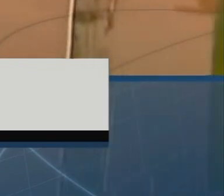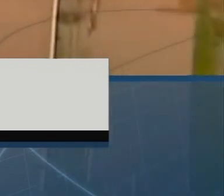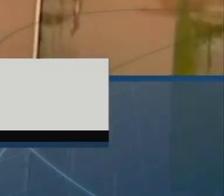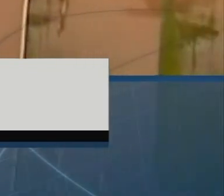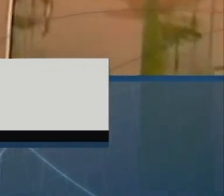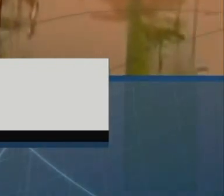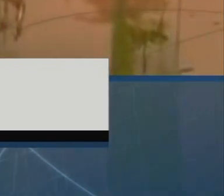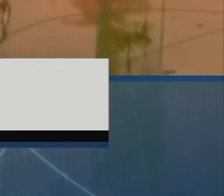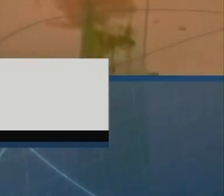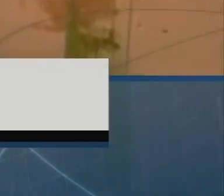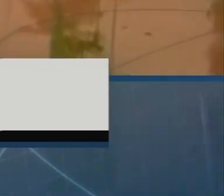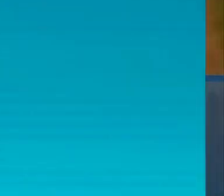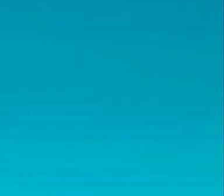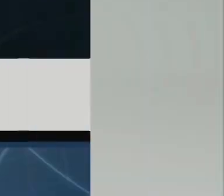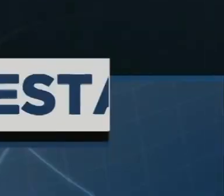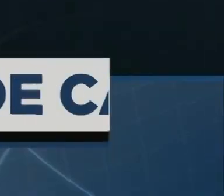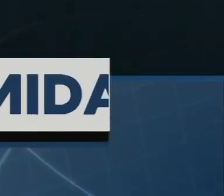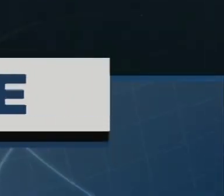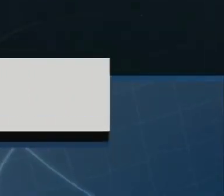parou.